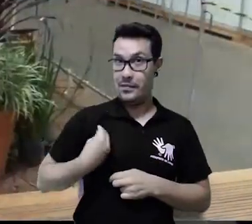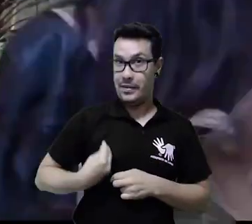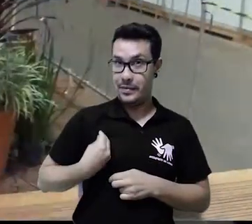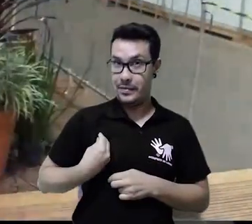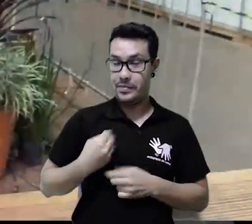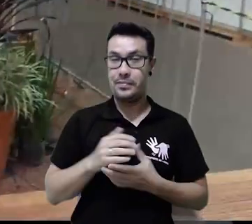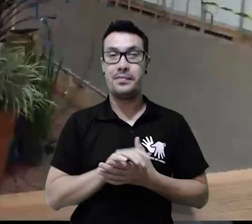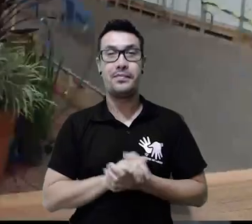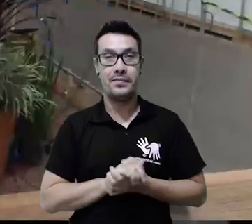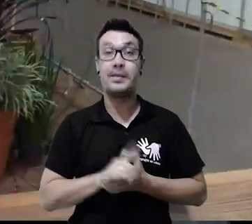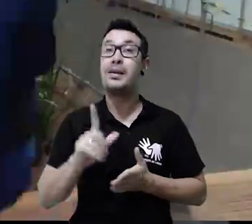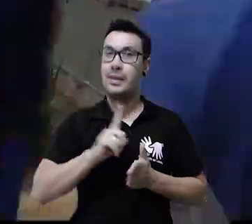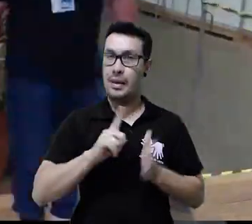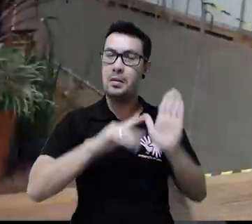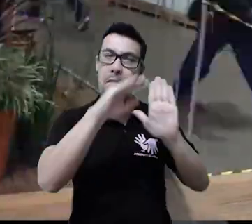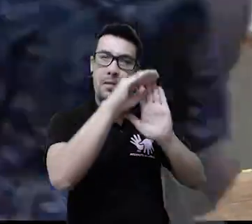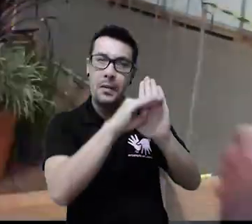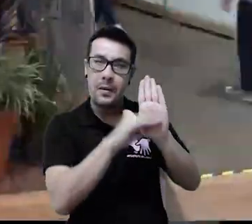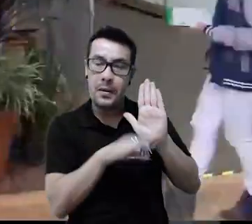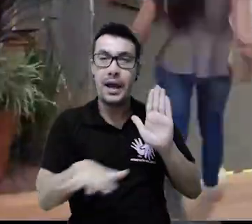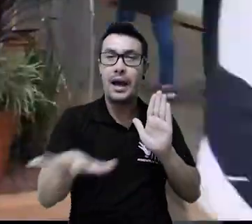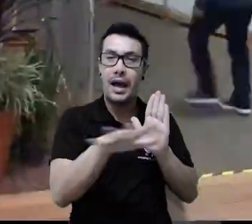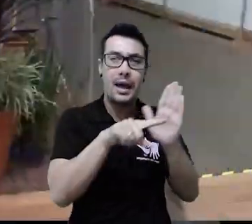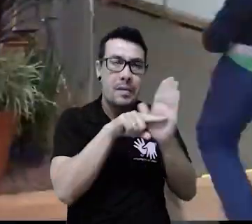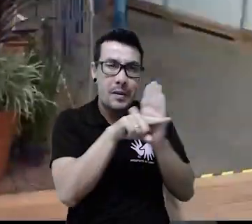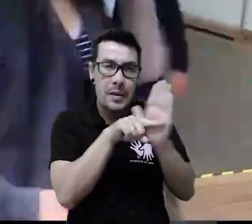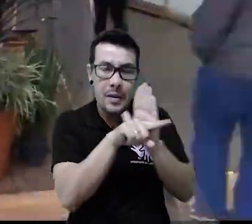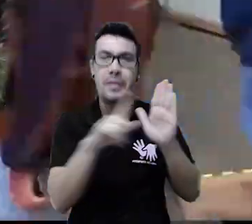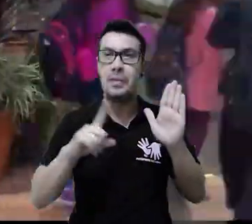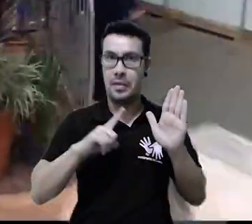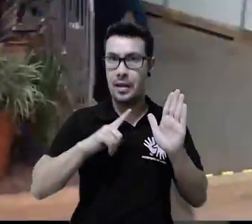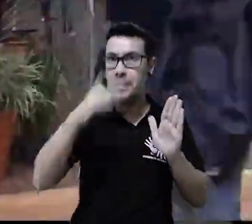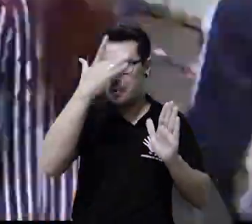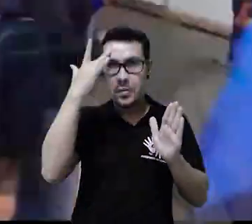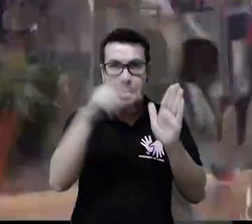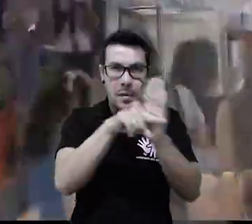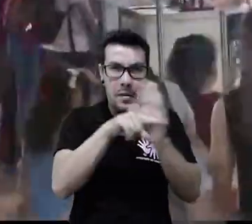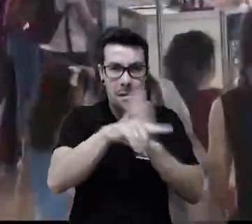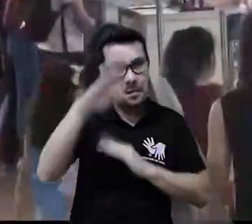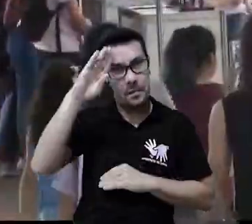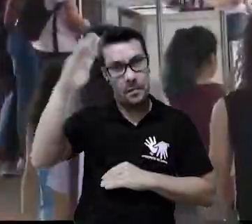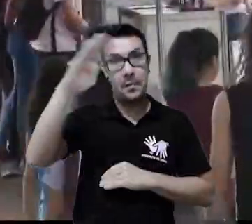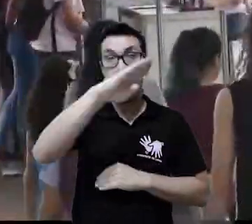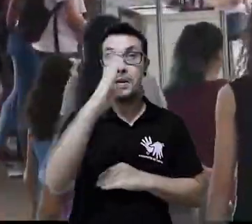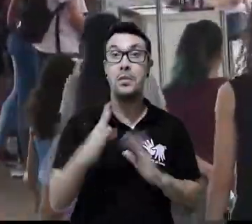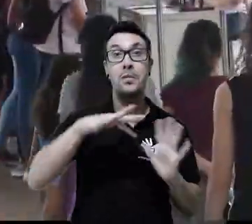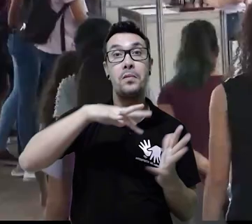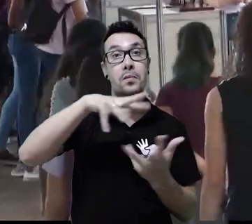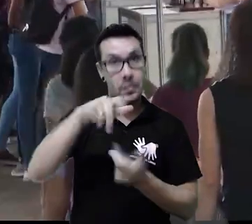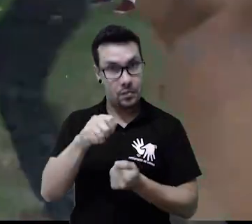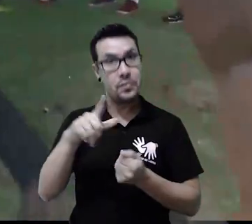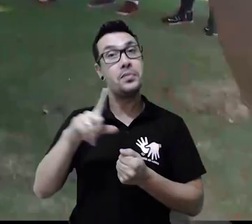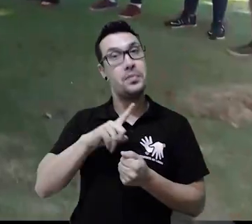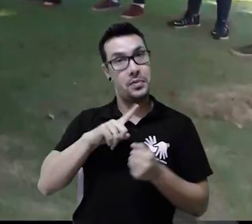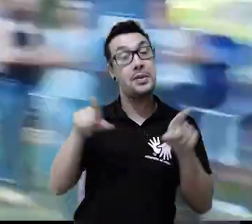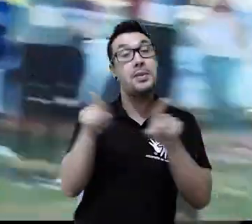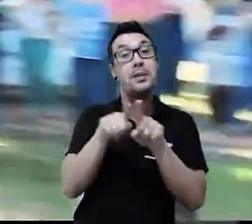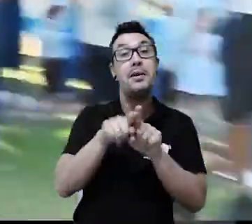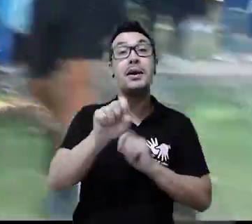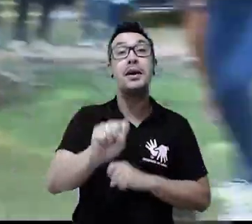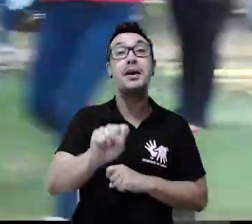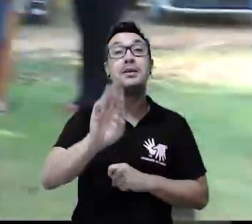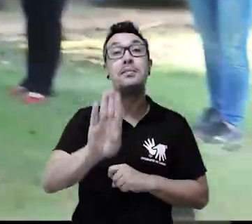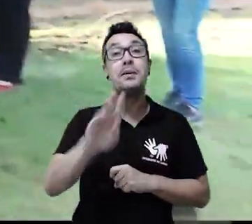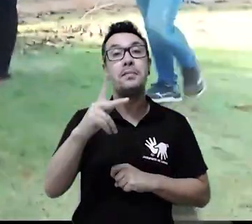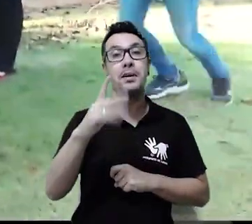Além da programação científica que reúne pesquisadores de ponta do Brasil e do mundo, fazem parte da reunião anual da SBPC